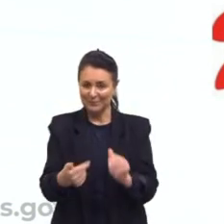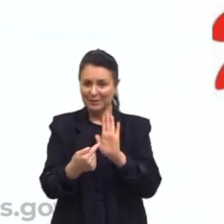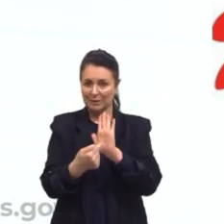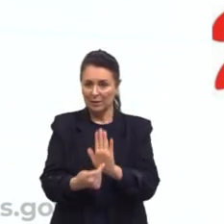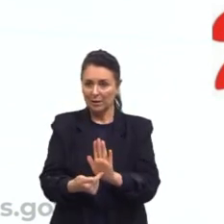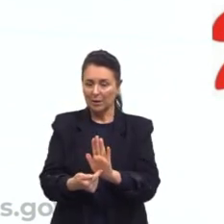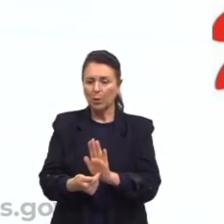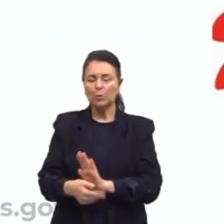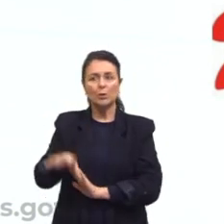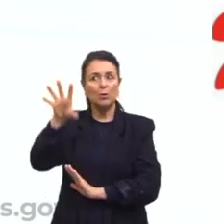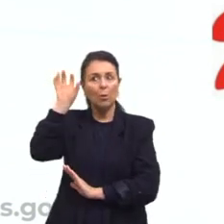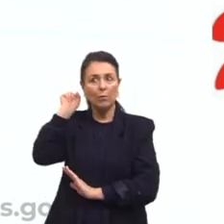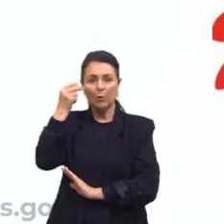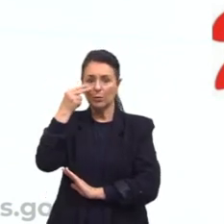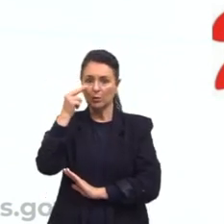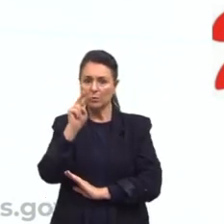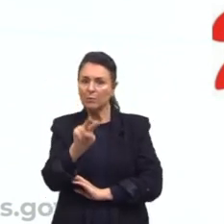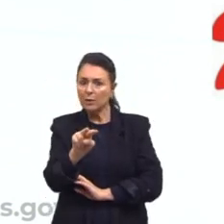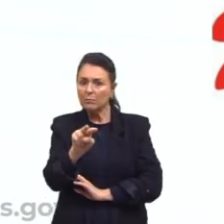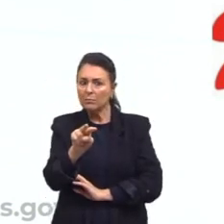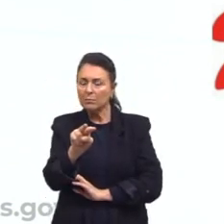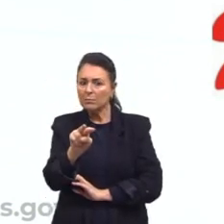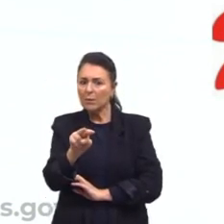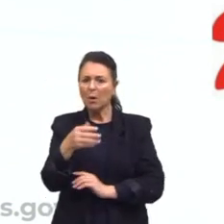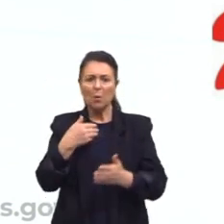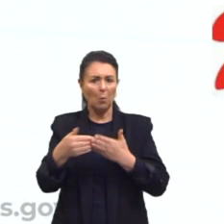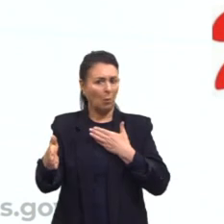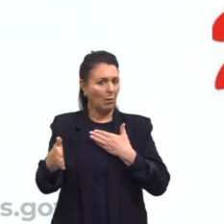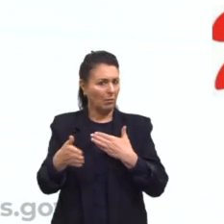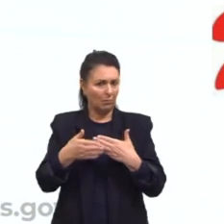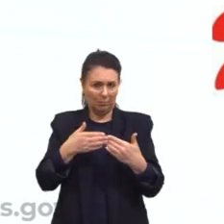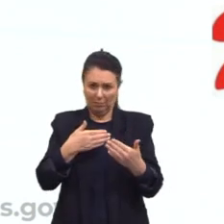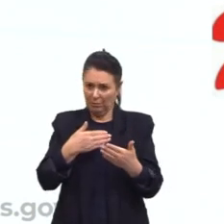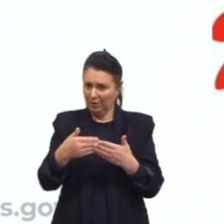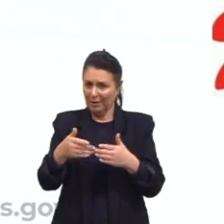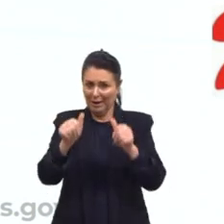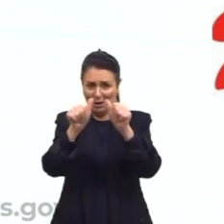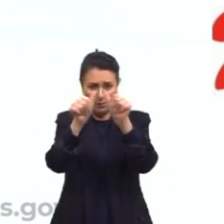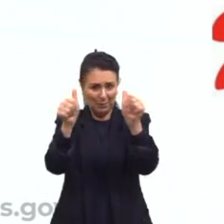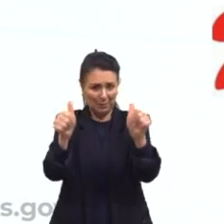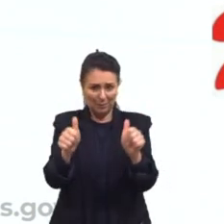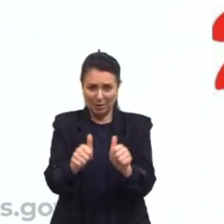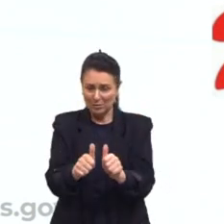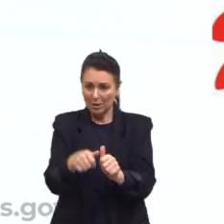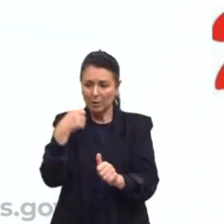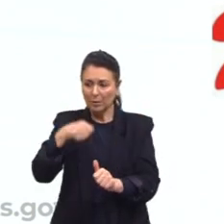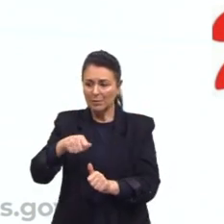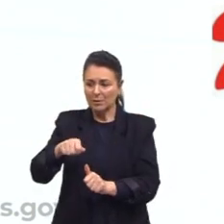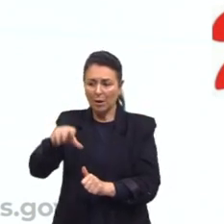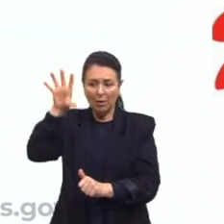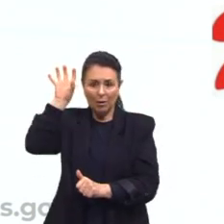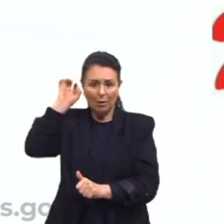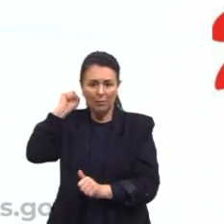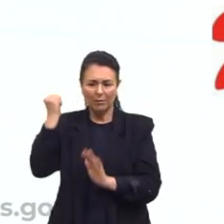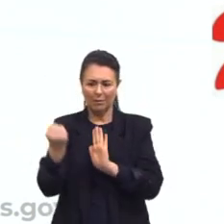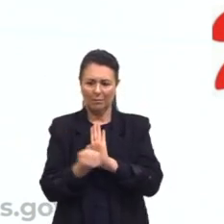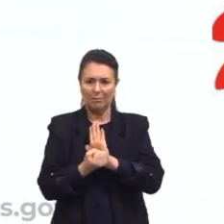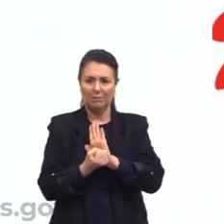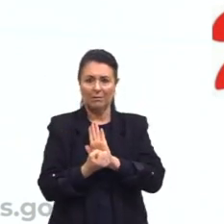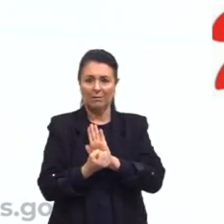quando a gente escuta, por exemplo, qualquer um deles. A gente não precisa ouvir o nome da marca